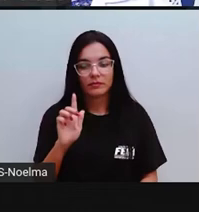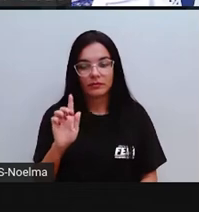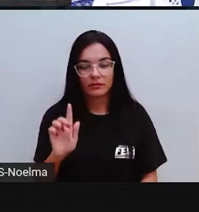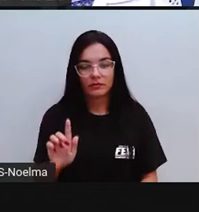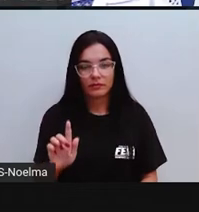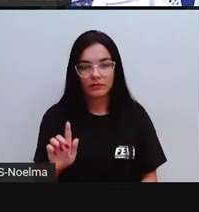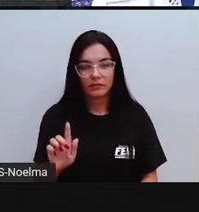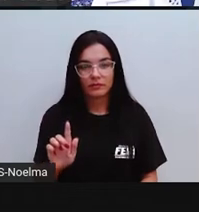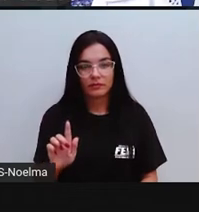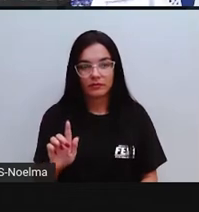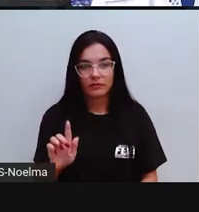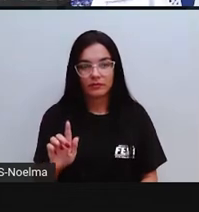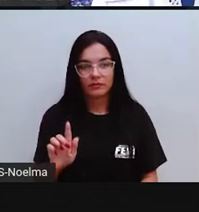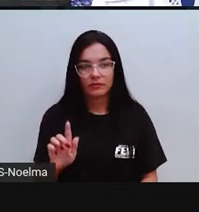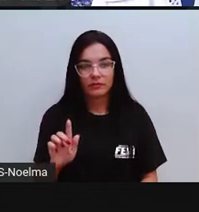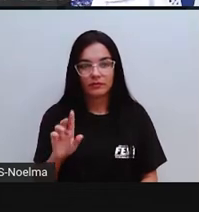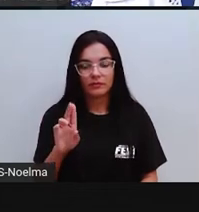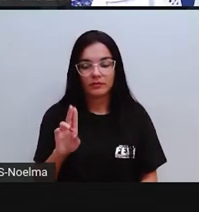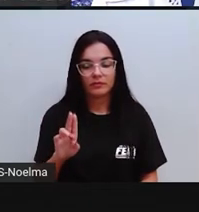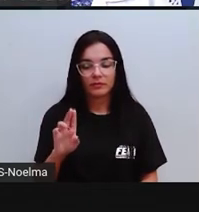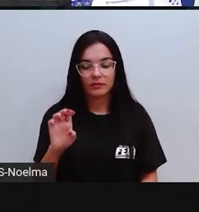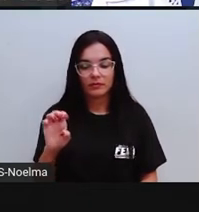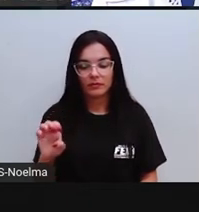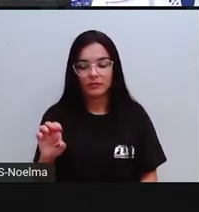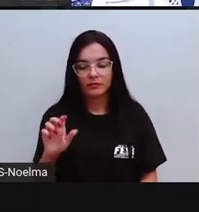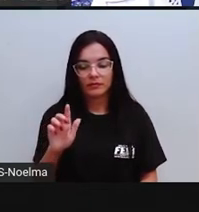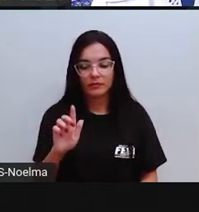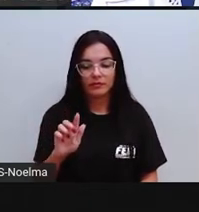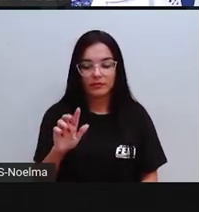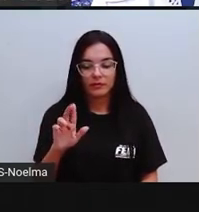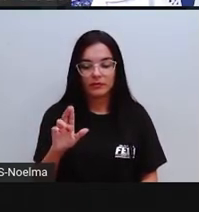G, tá bom? GUE, GUE, GUE.